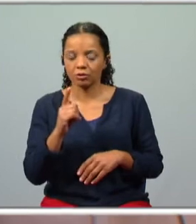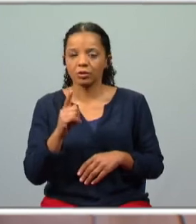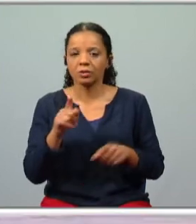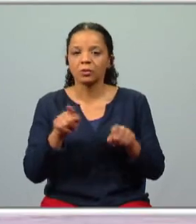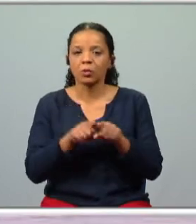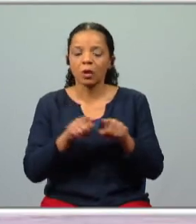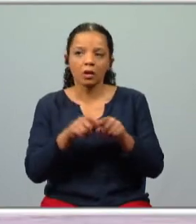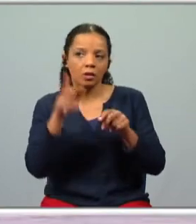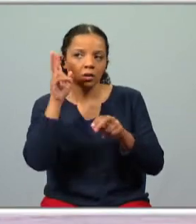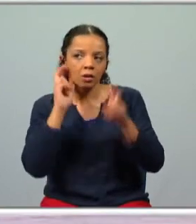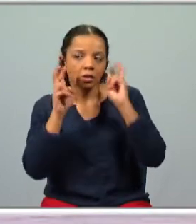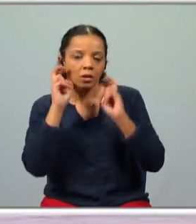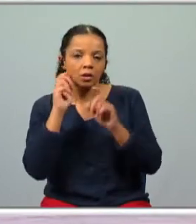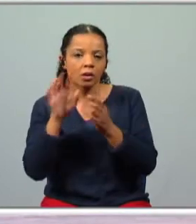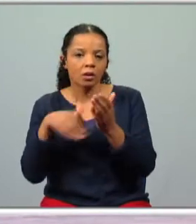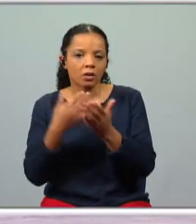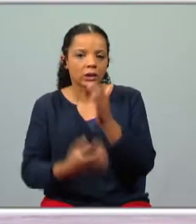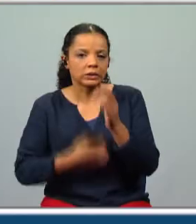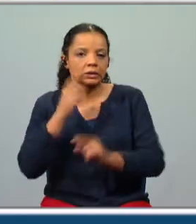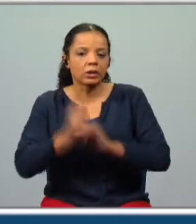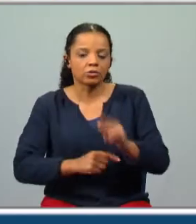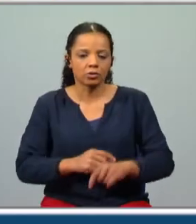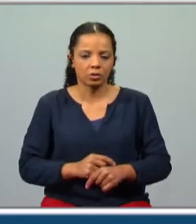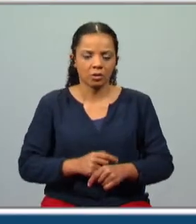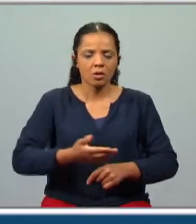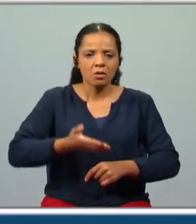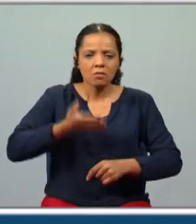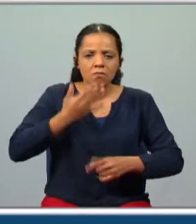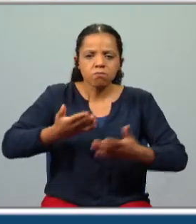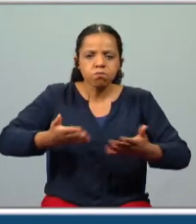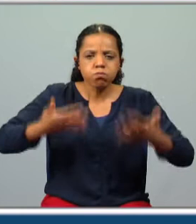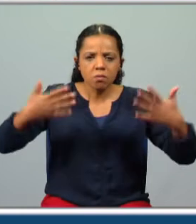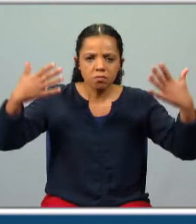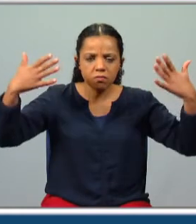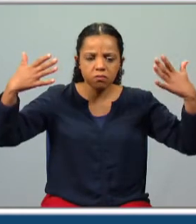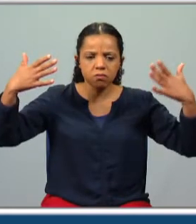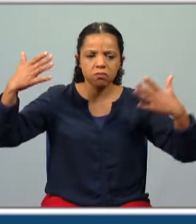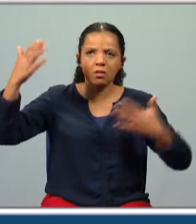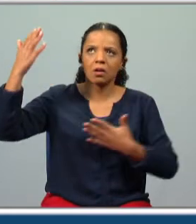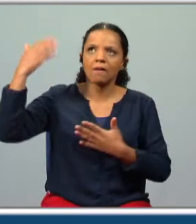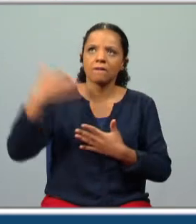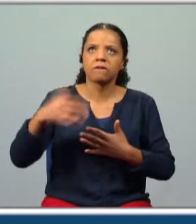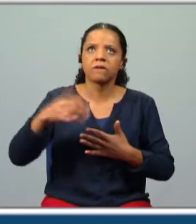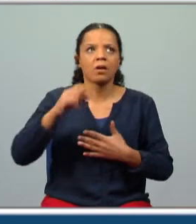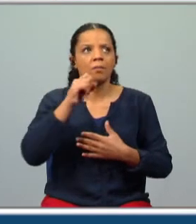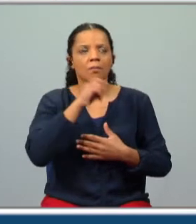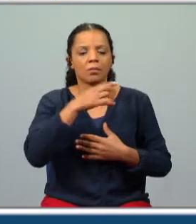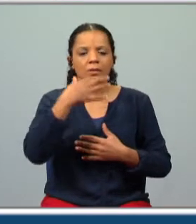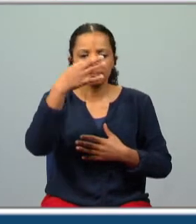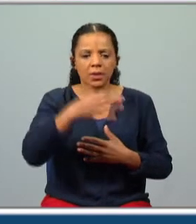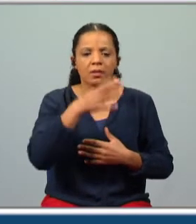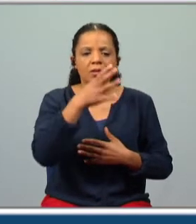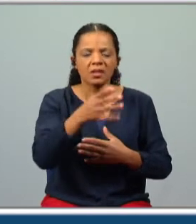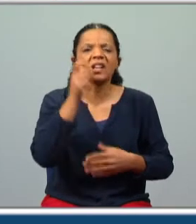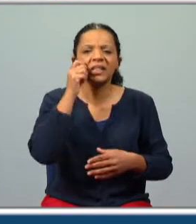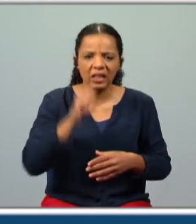auditivas. Tão grande era de membros, portanto, era enorme esta figura, que bem posso certificar-te. Certificar